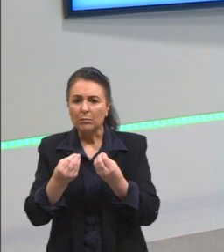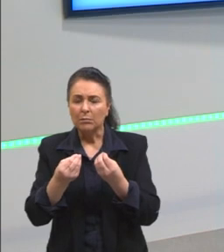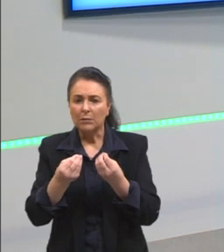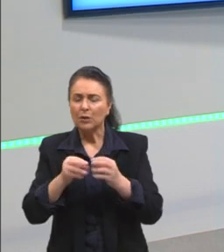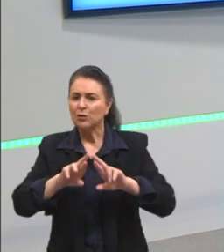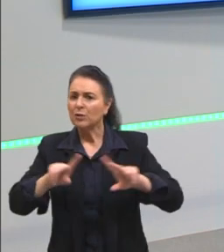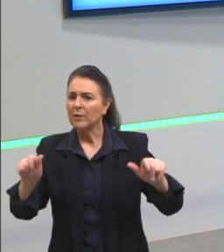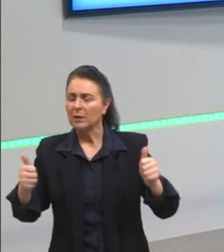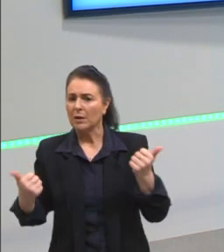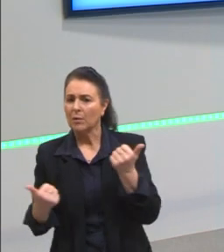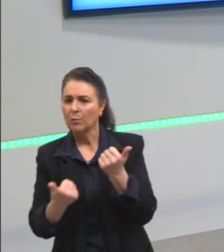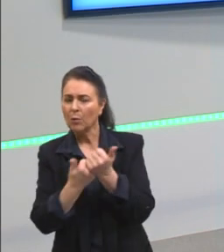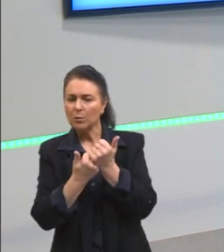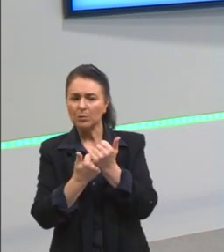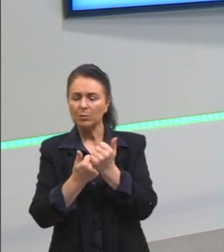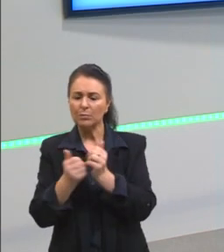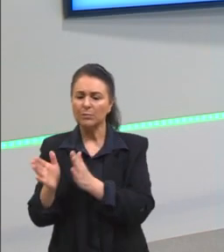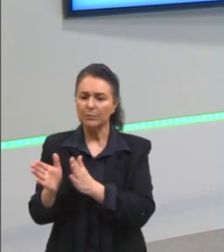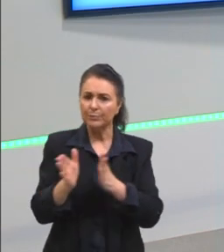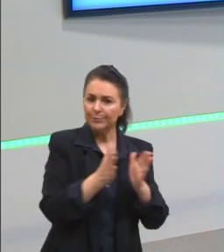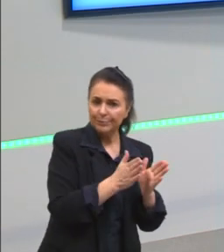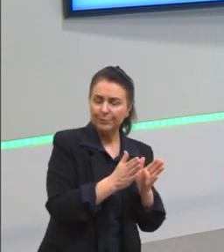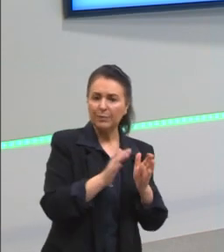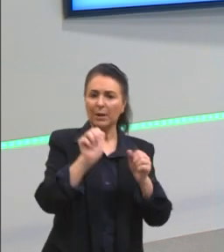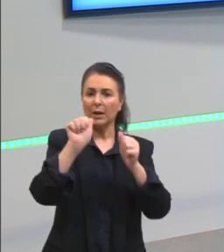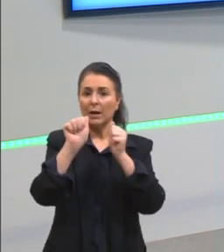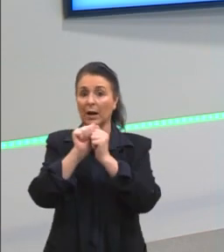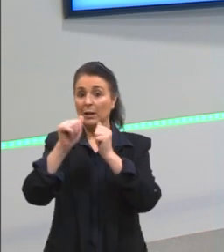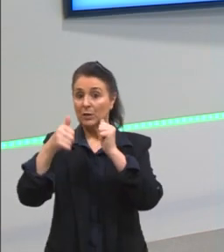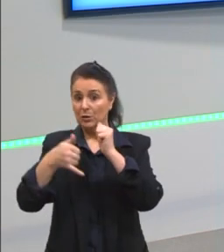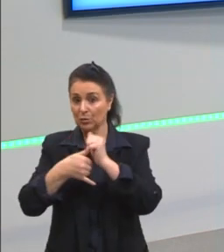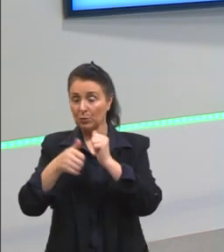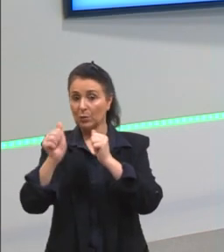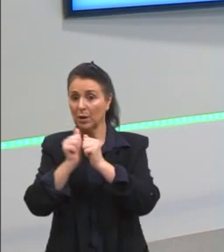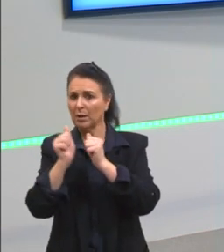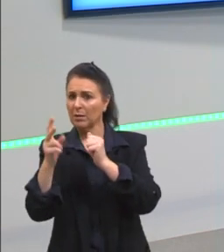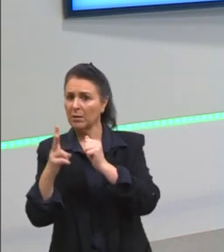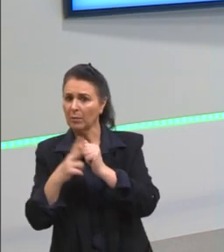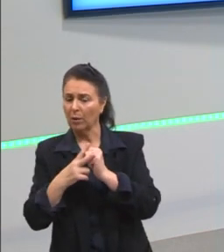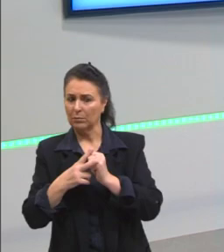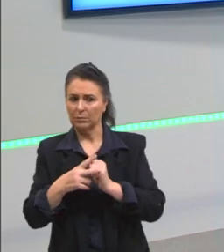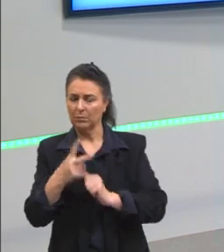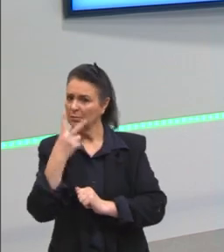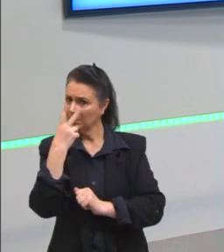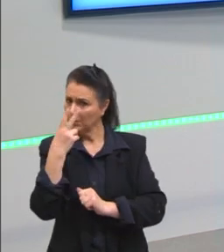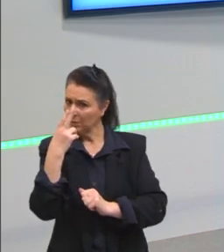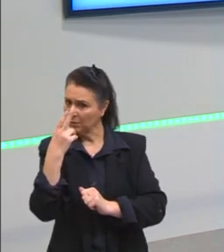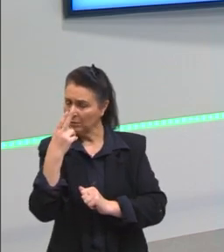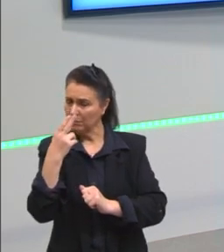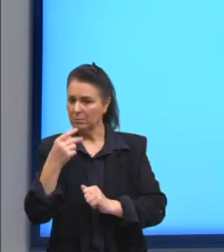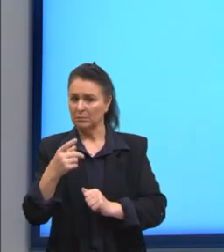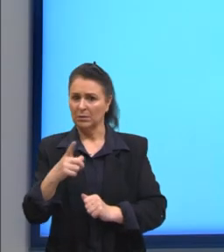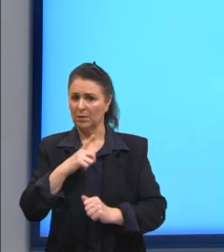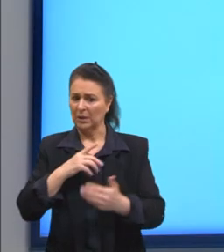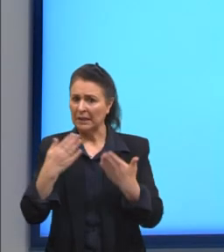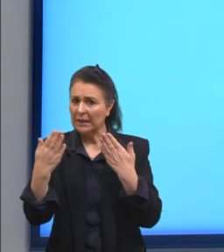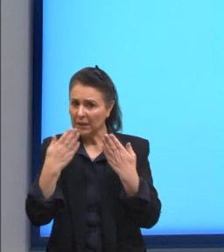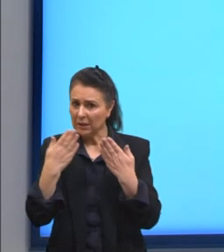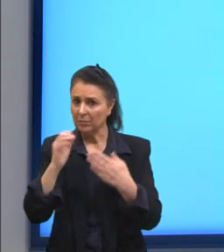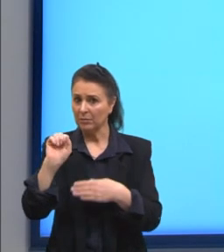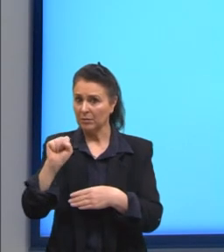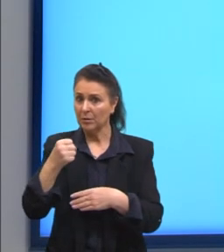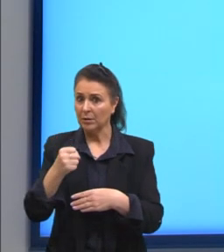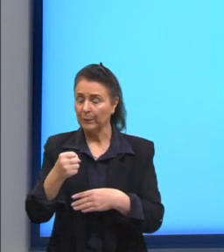de nominal se eles são parecidos? A gente pode ter ali casos em que a gente vai ficar na dúvida. Em